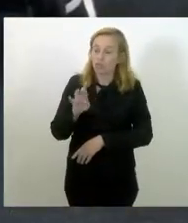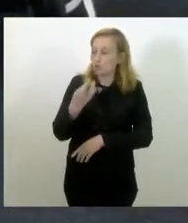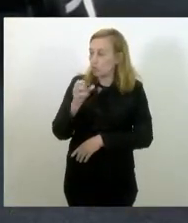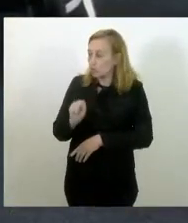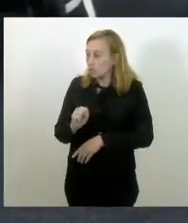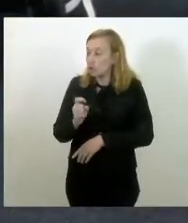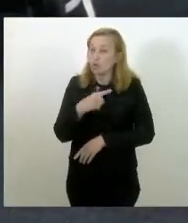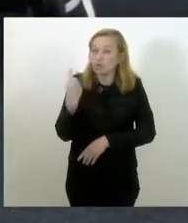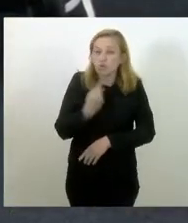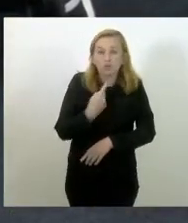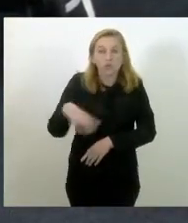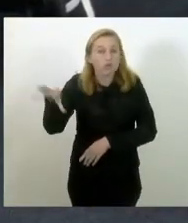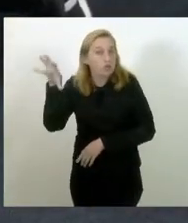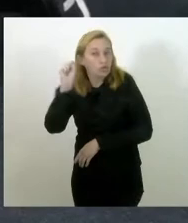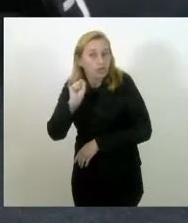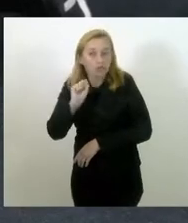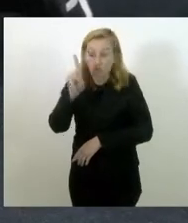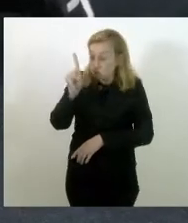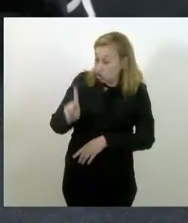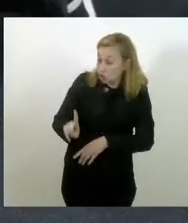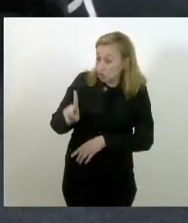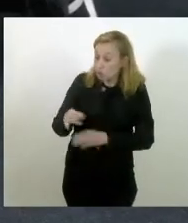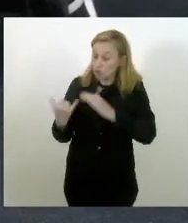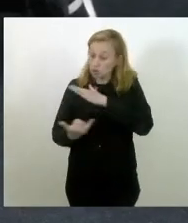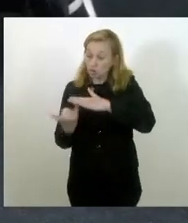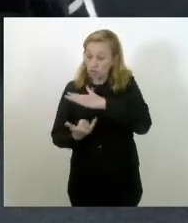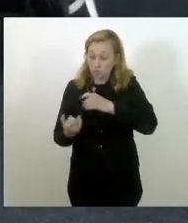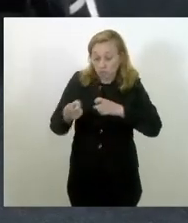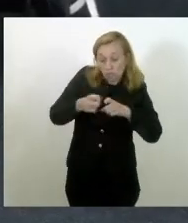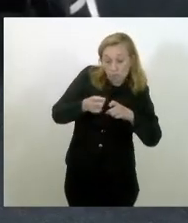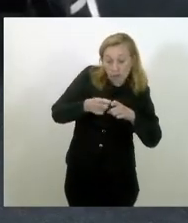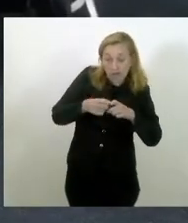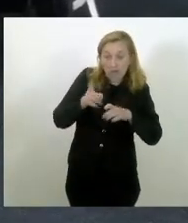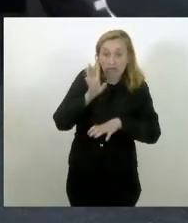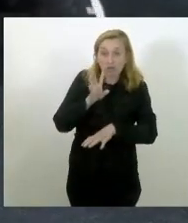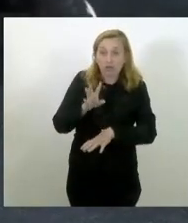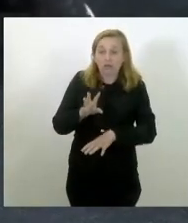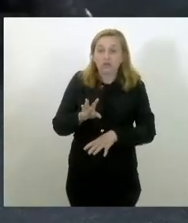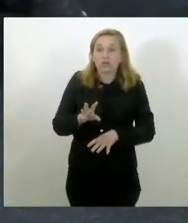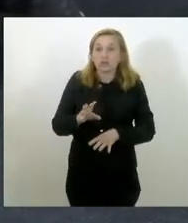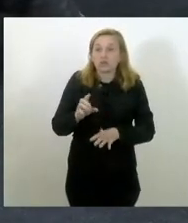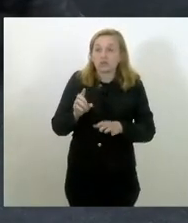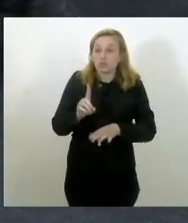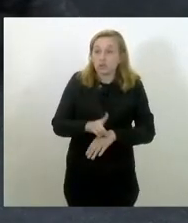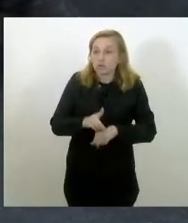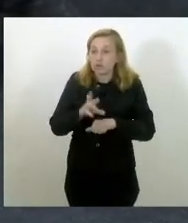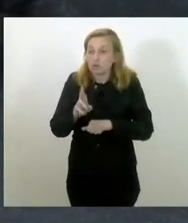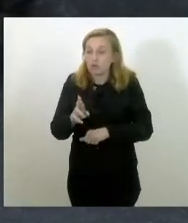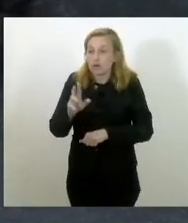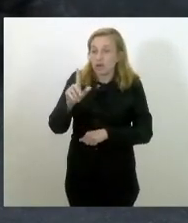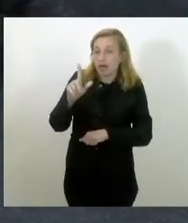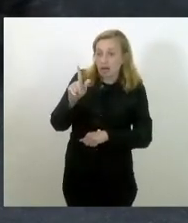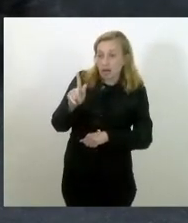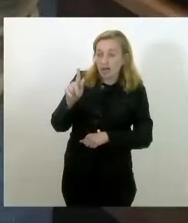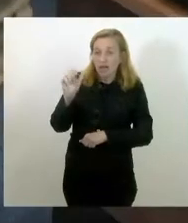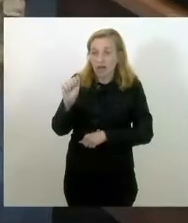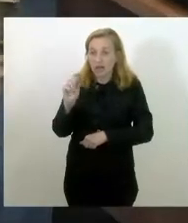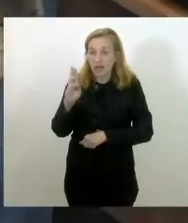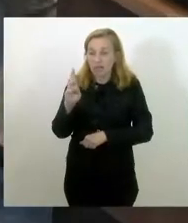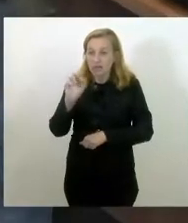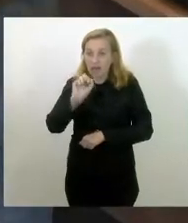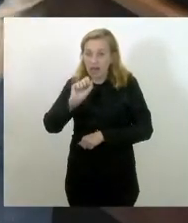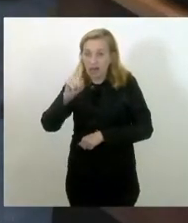ouvimos a diretora do Instituto Médico Legal, doutora Gabriela, aproveitando aqui para deixar nosso